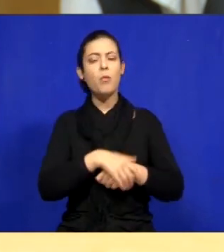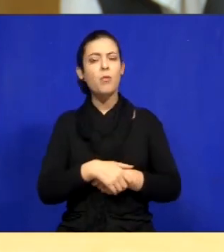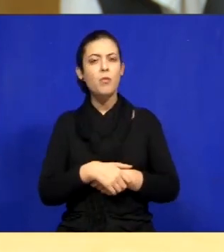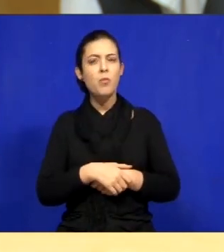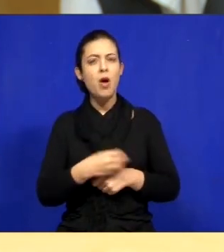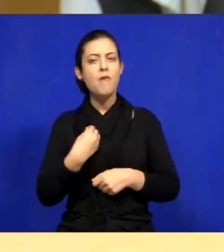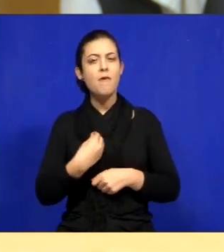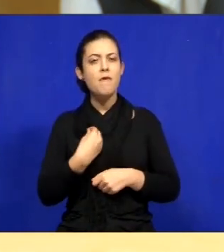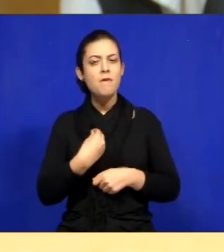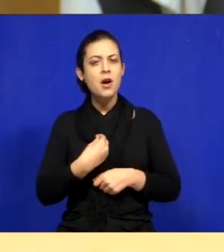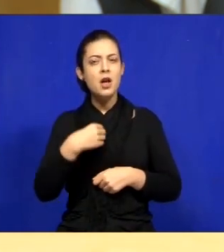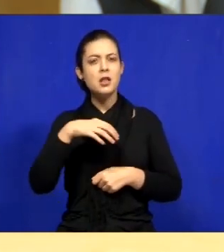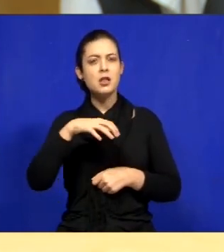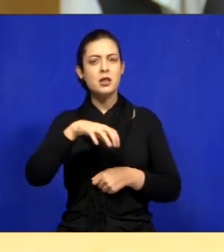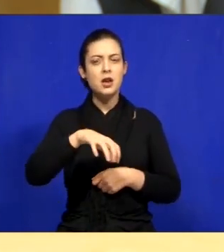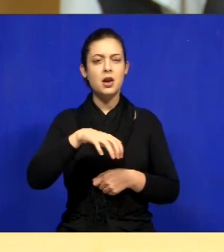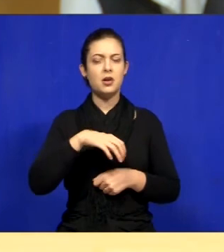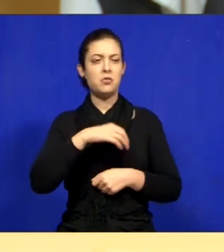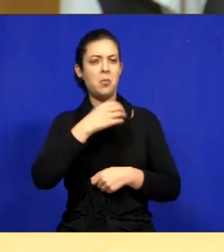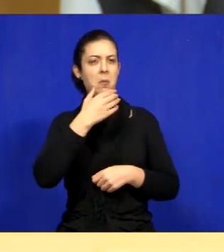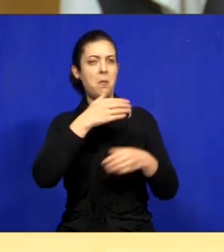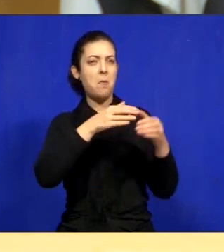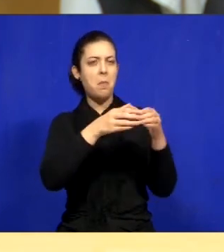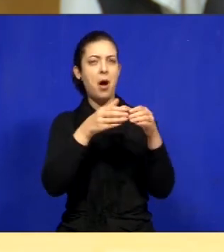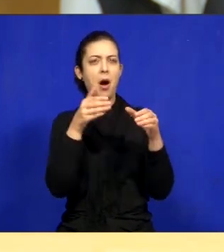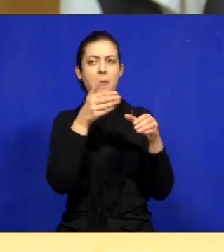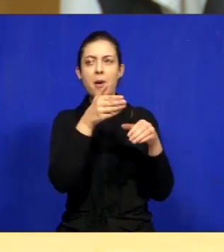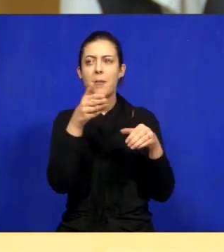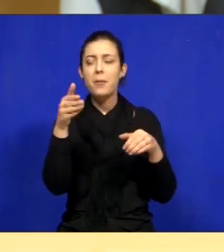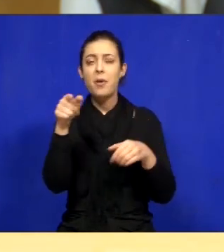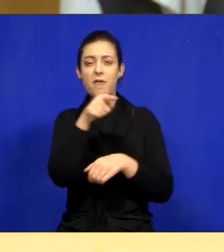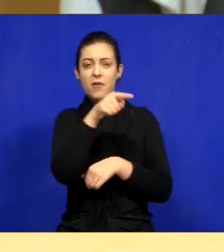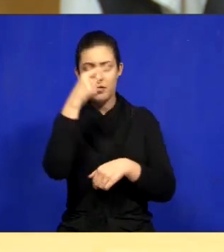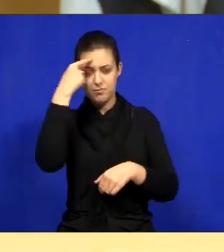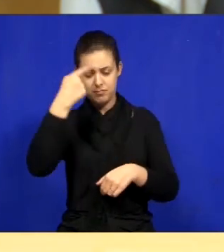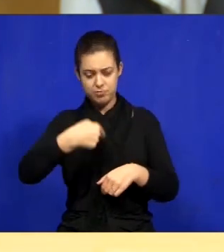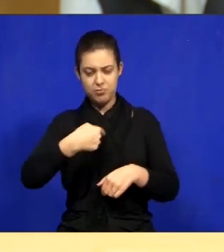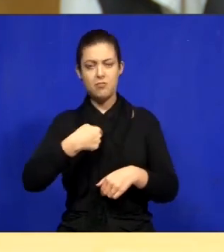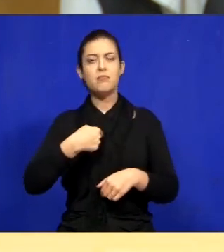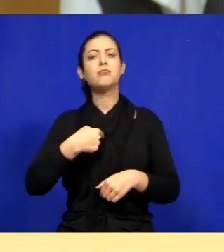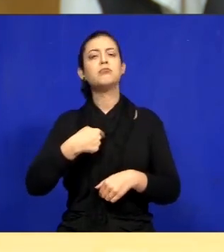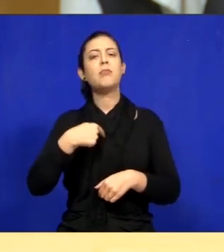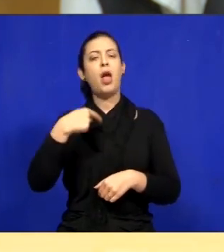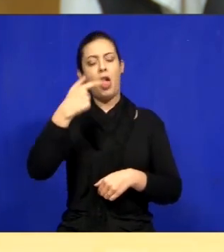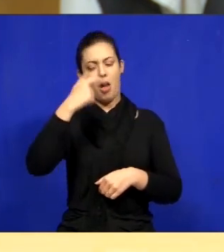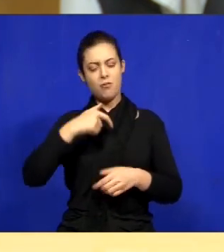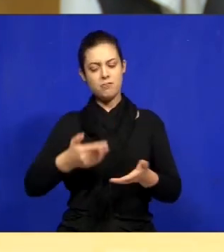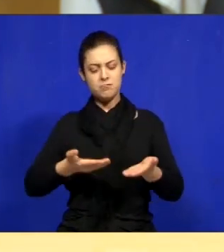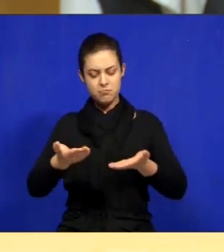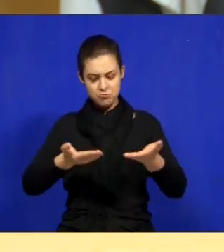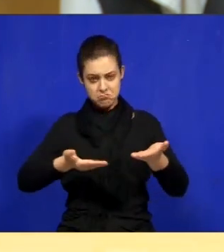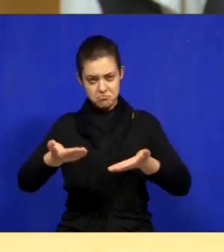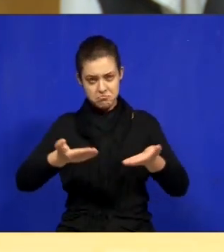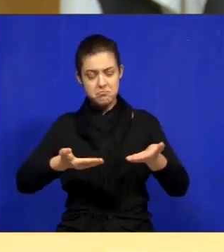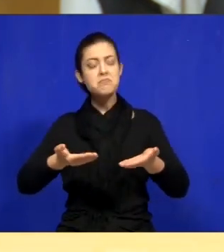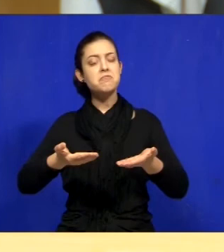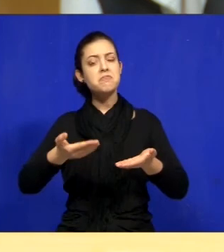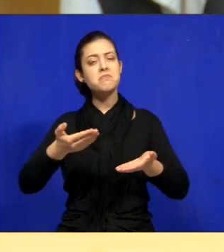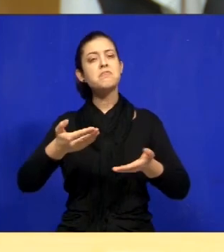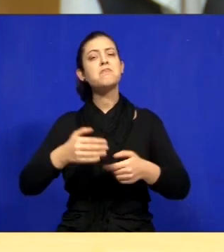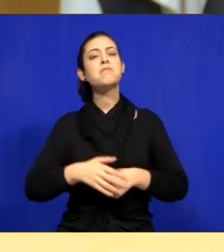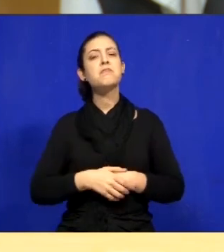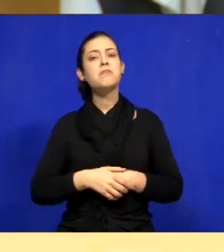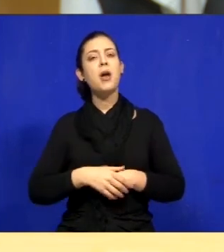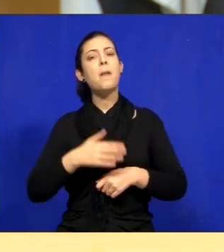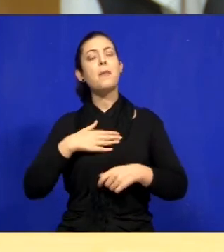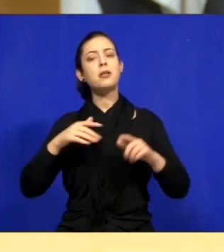lugar que eu tiver no centro da cidade, nos bairros, vocês, eu digo para vocês, pode falar com esse vereador, o